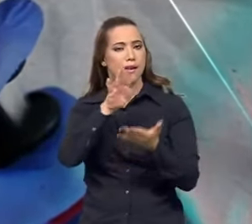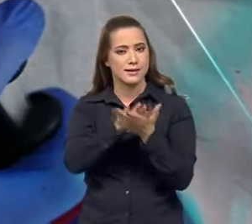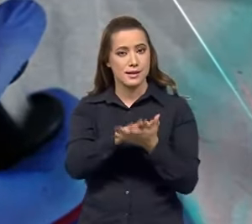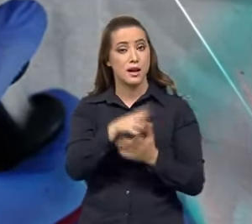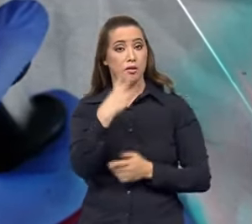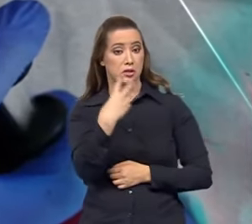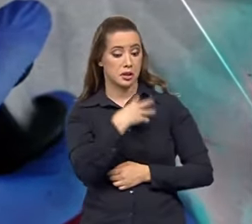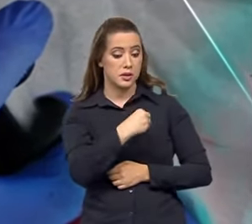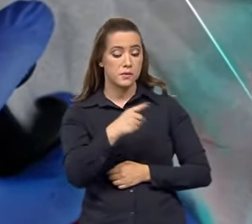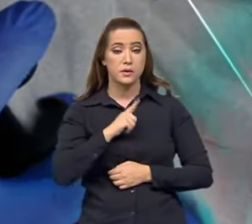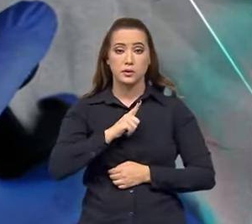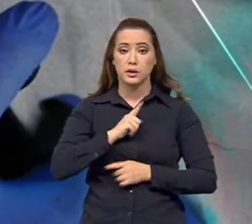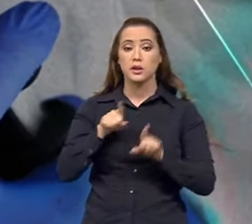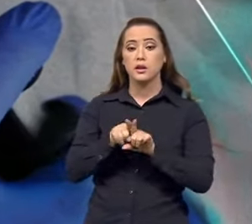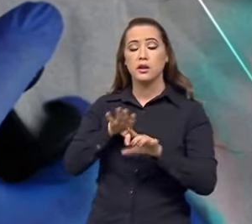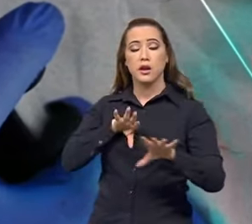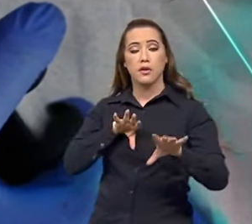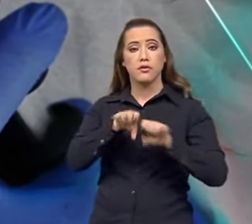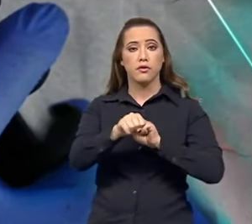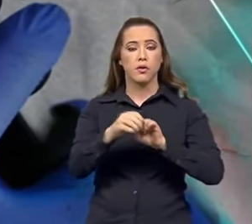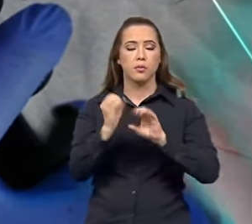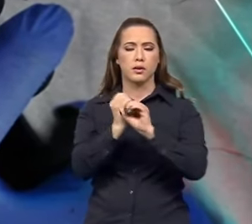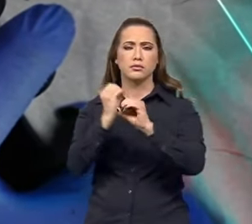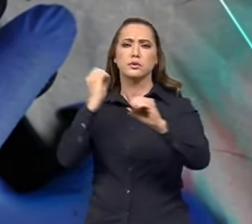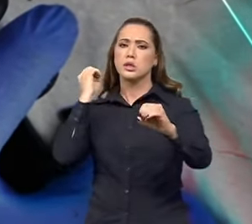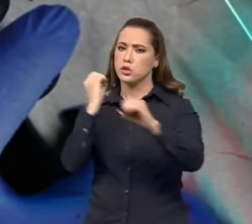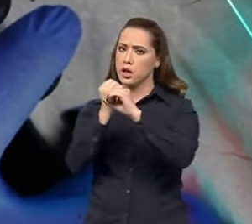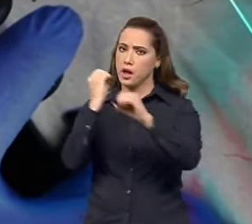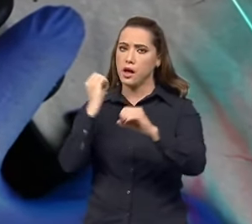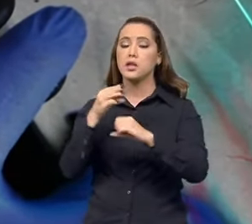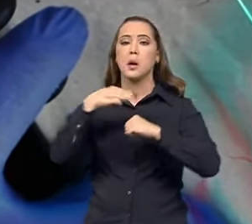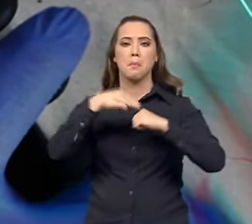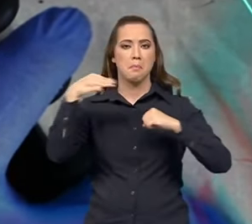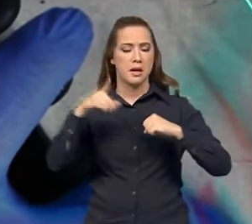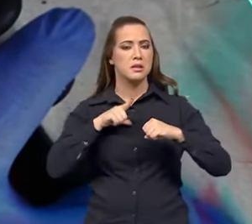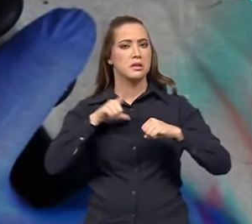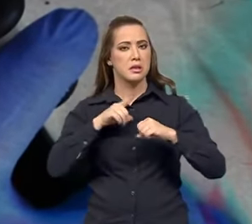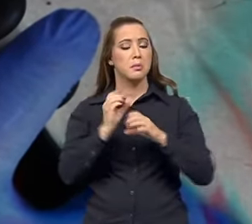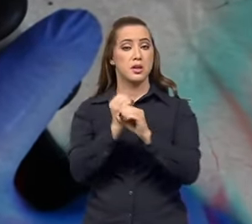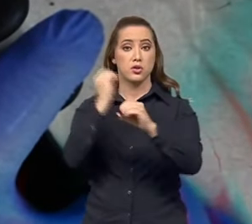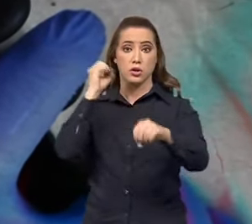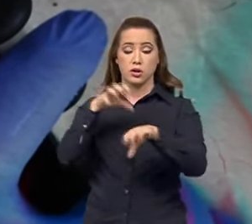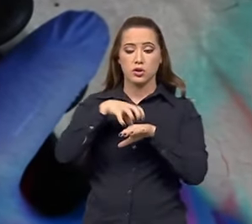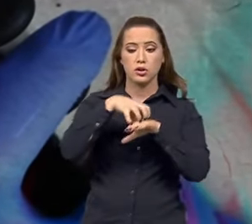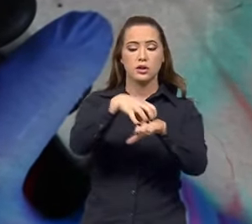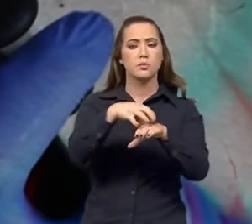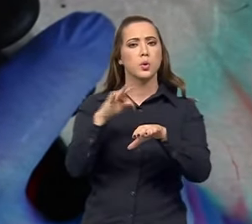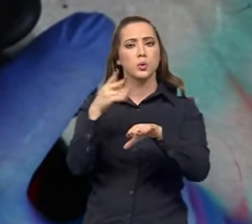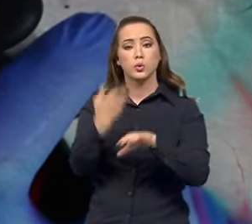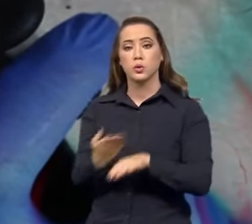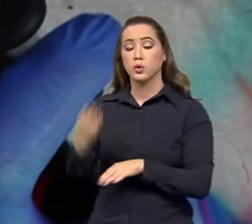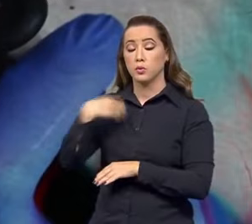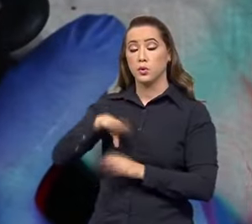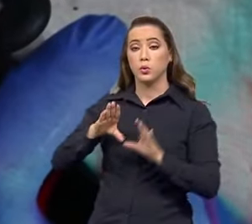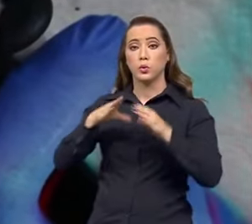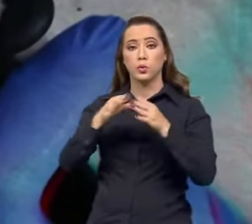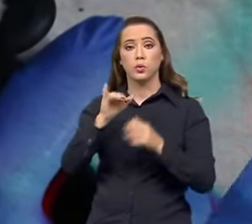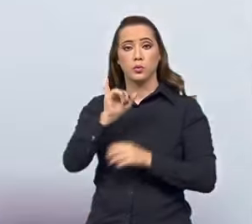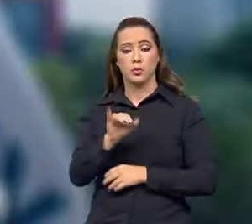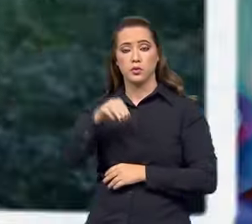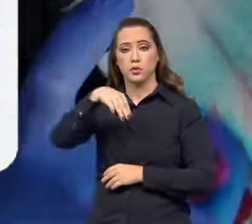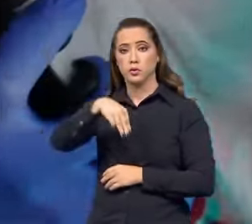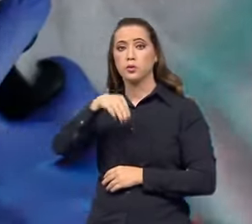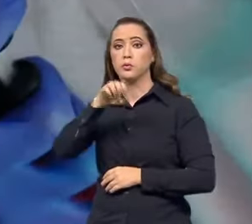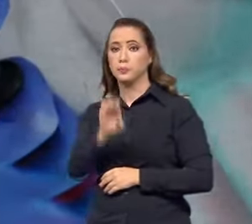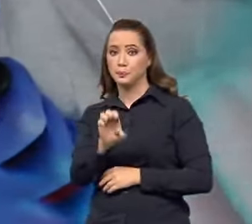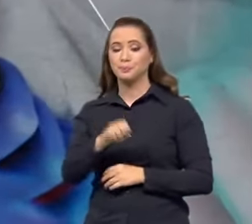Engenharia de Fortificação e Construção, mestre em Engenharia de Transportes, ambos pelo Instituto Militar de Engenharia